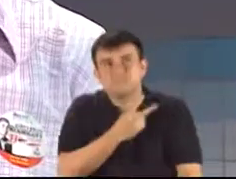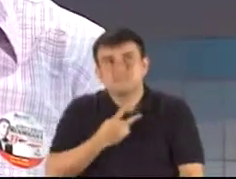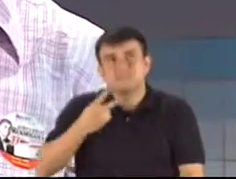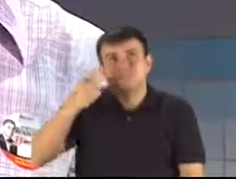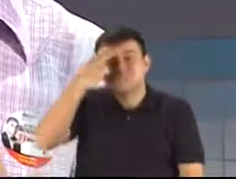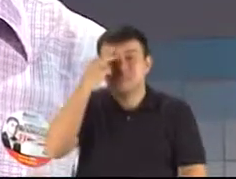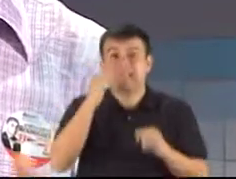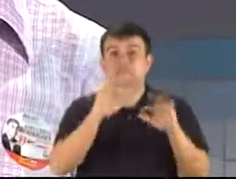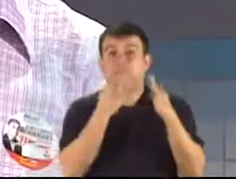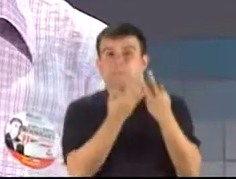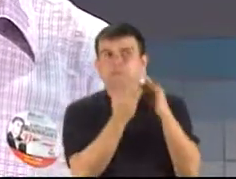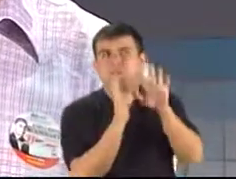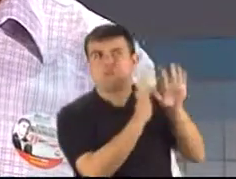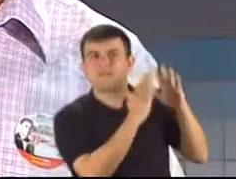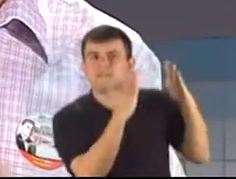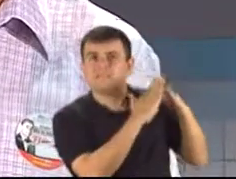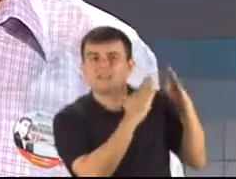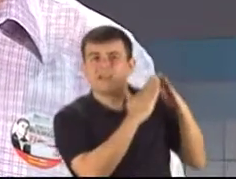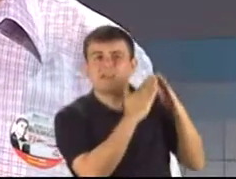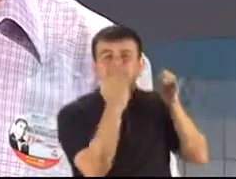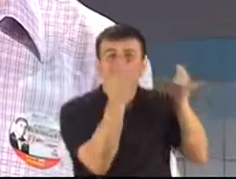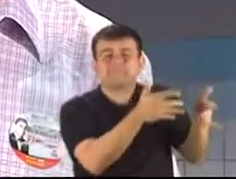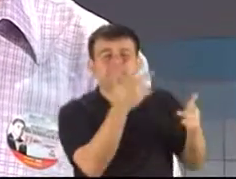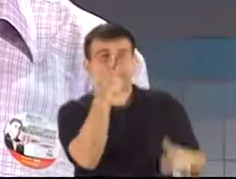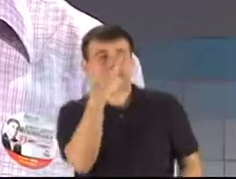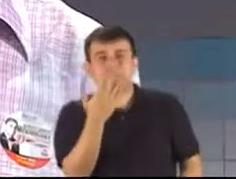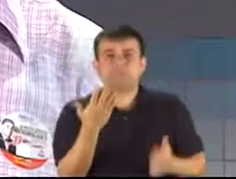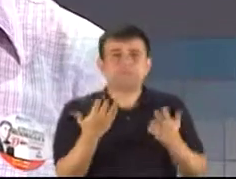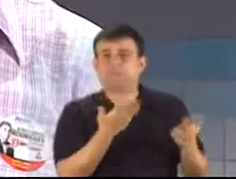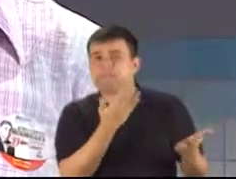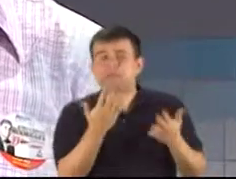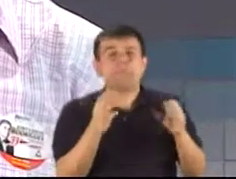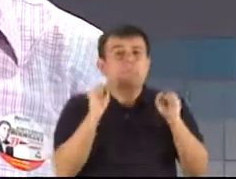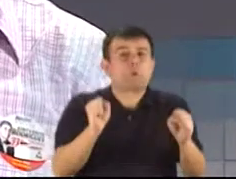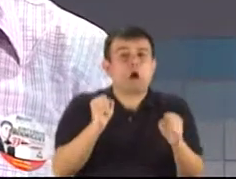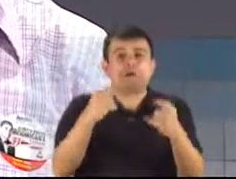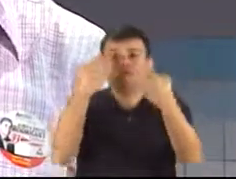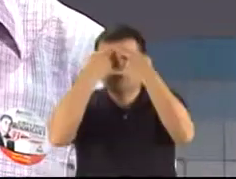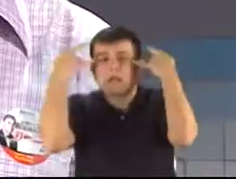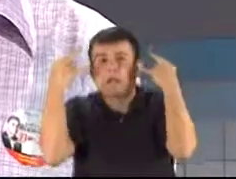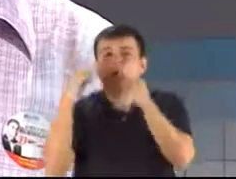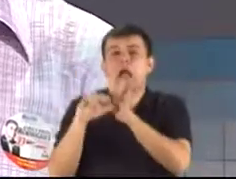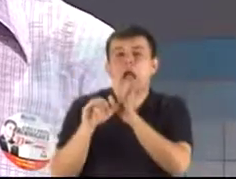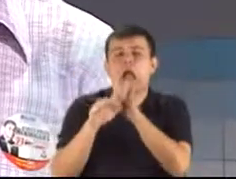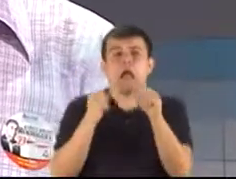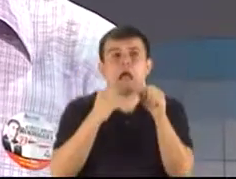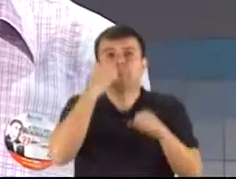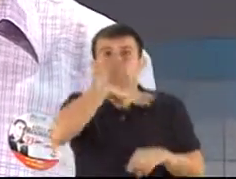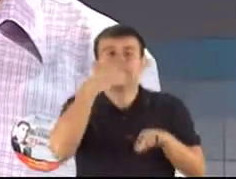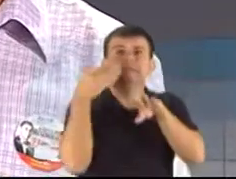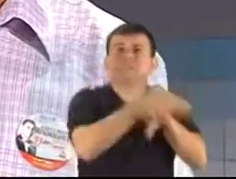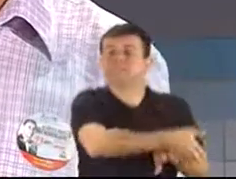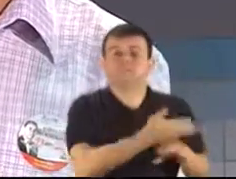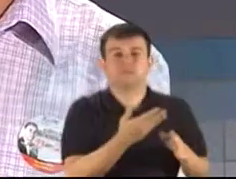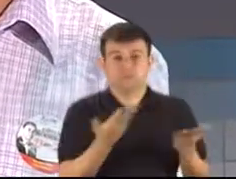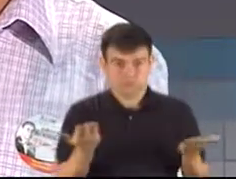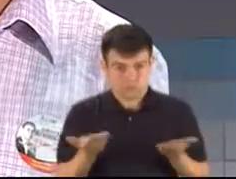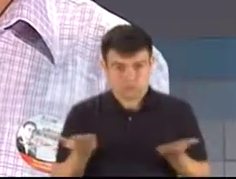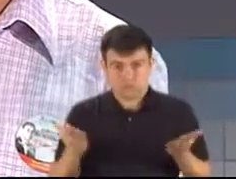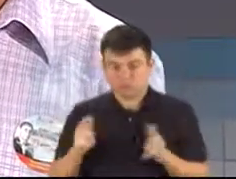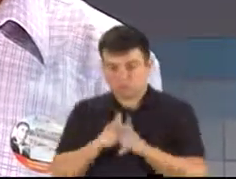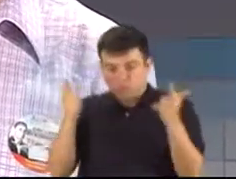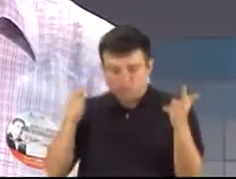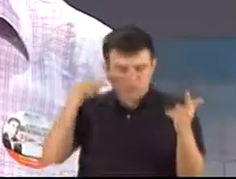família em casa, esmo, a qualquer ladrão, a qualquer pessoa que pode invadir a sua casa. Isso é o que se vê todos os dias nos jornais, na